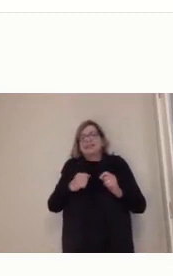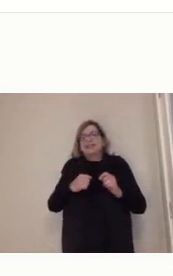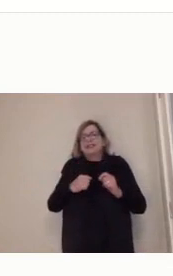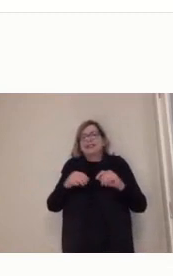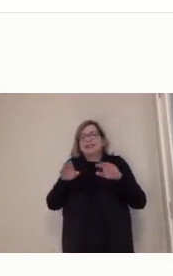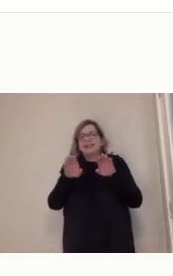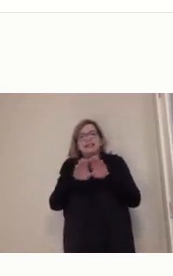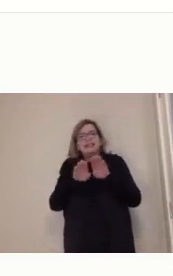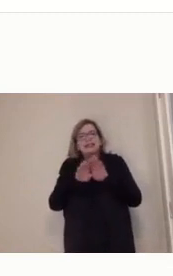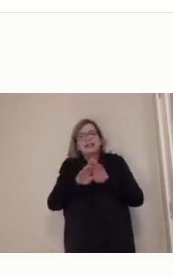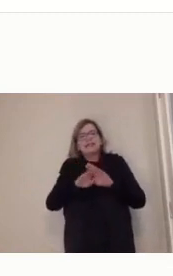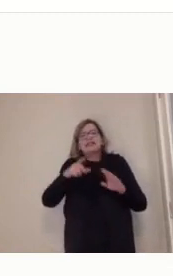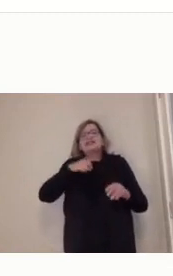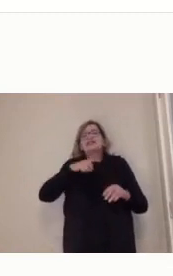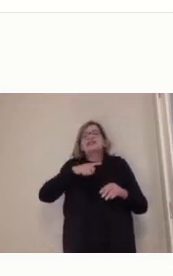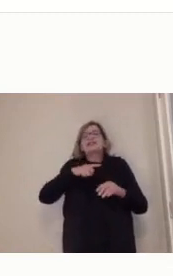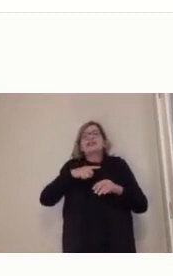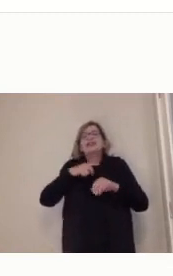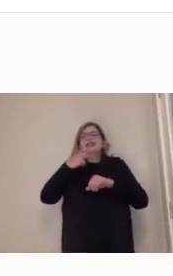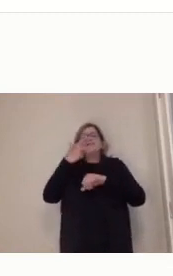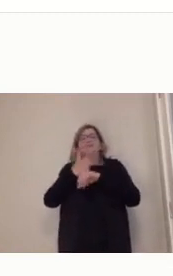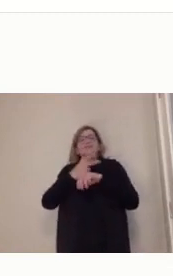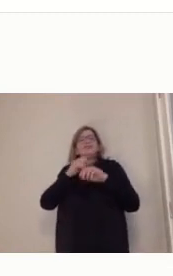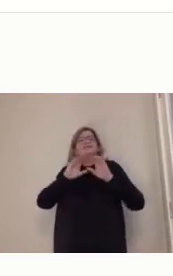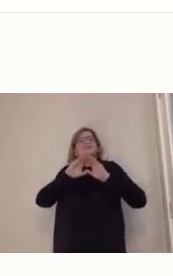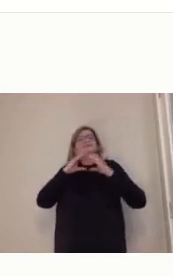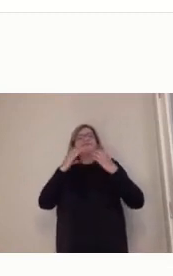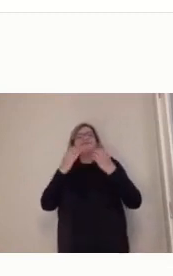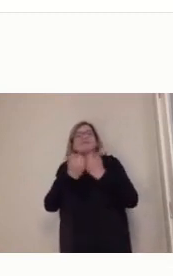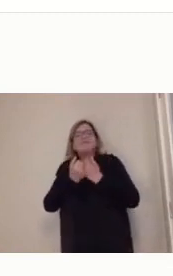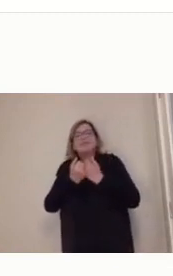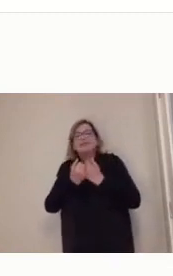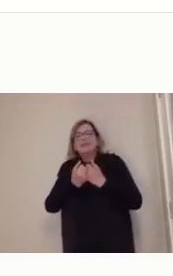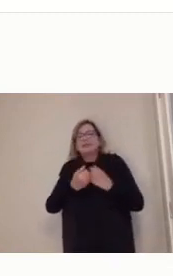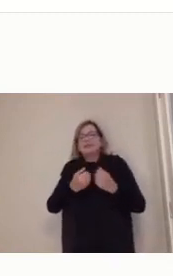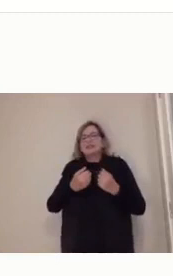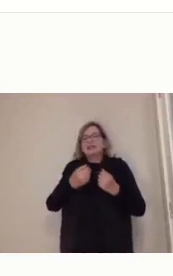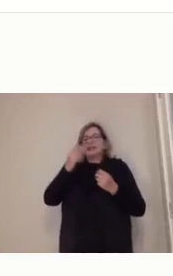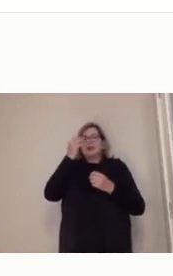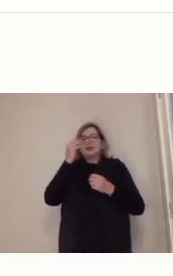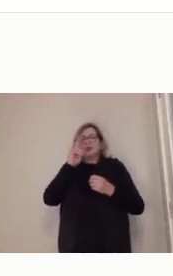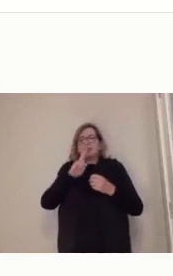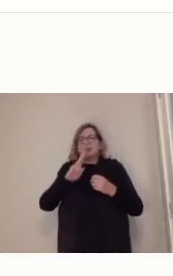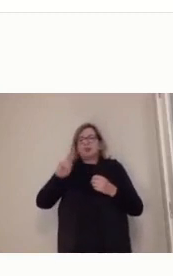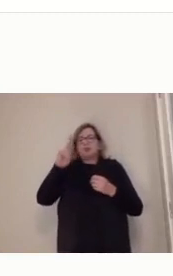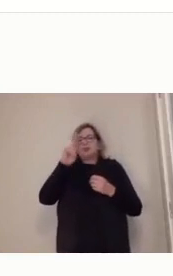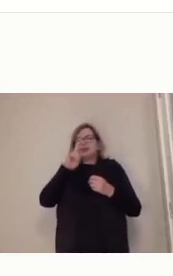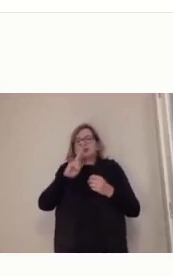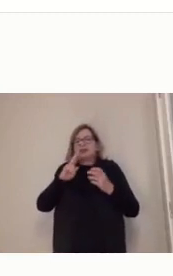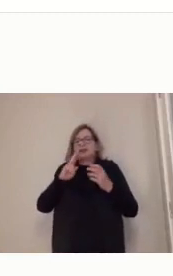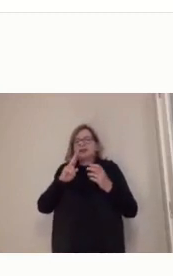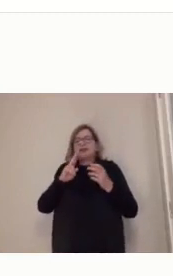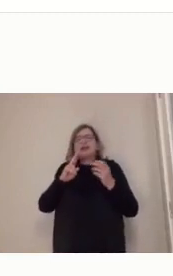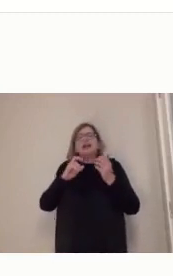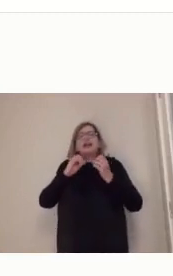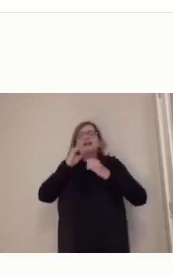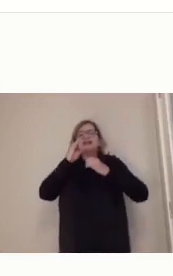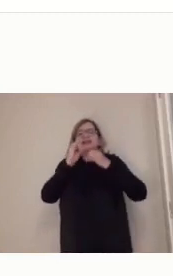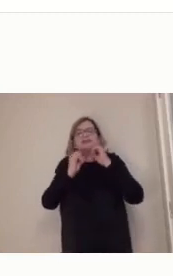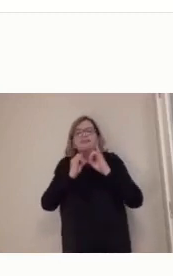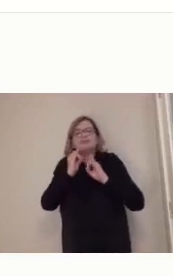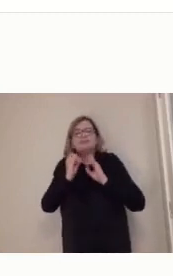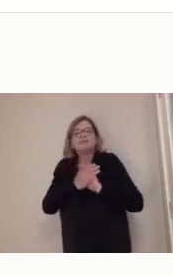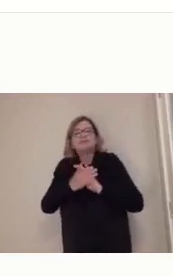vezes, vocês eram chamados para uma videoconferência, tinham que ir lá no polo, sentar todo mundo, daí o professor falava daqui para lá,